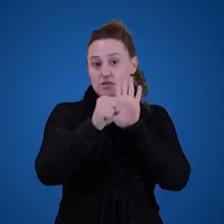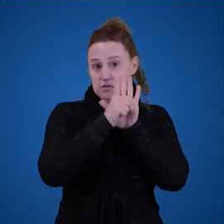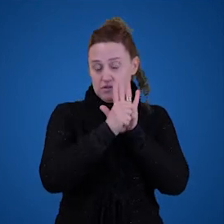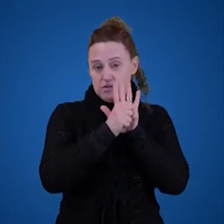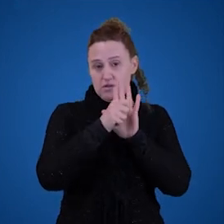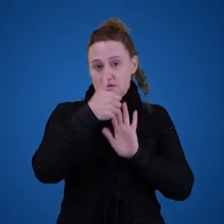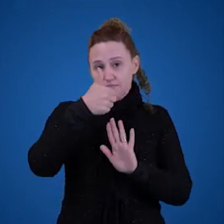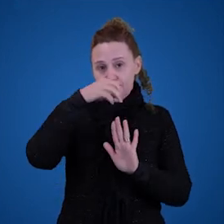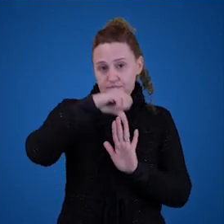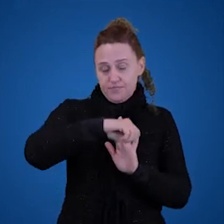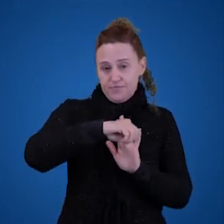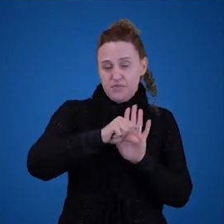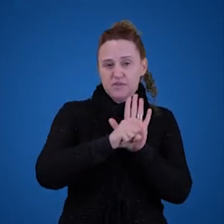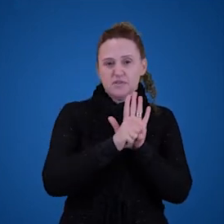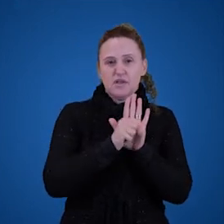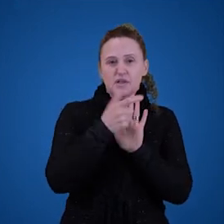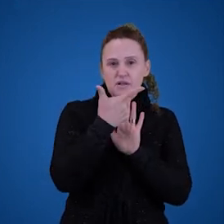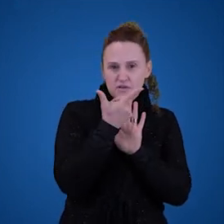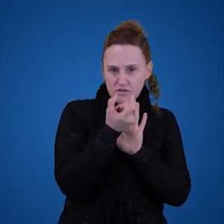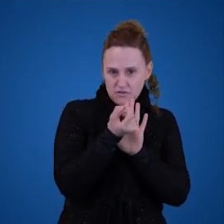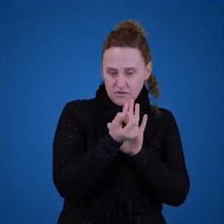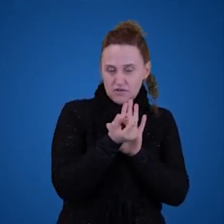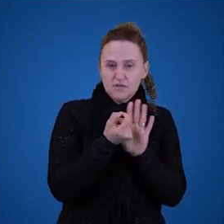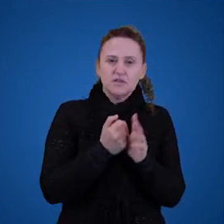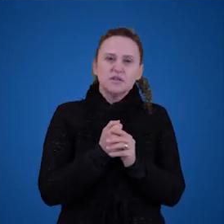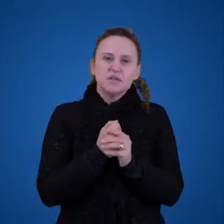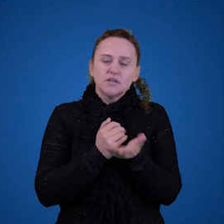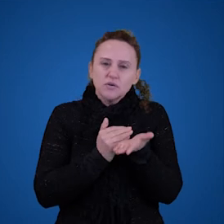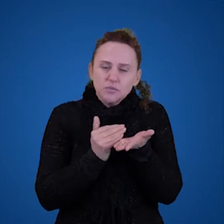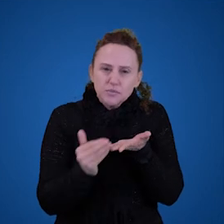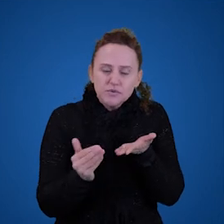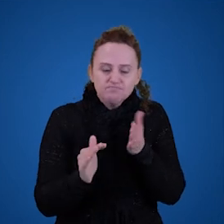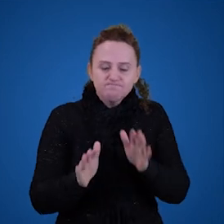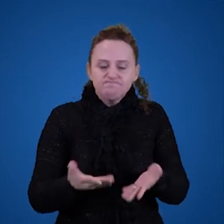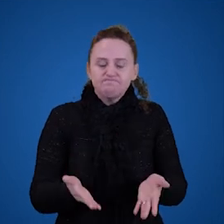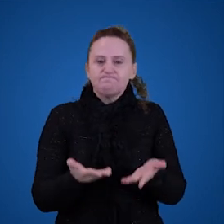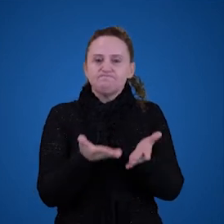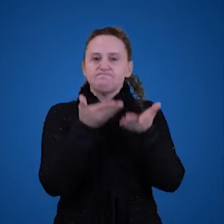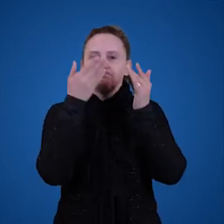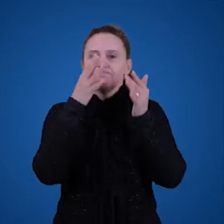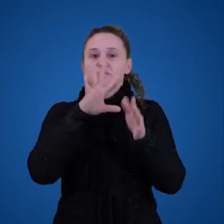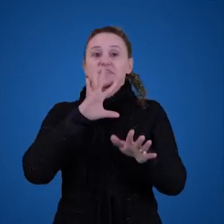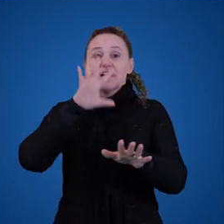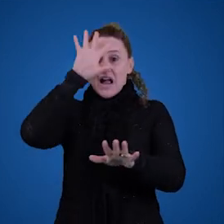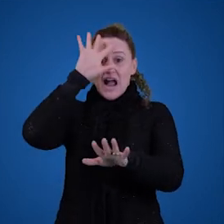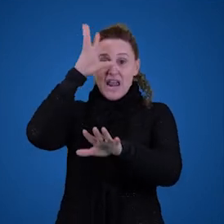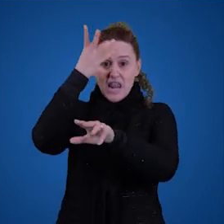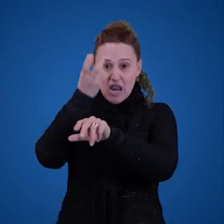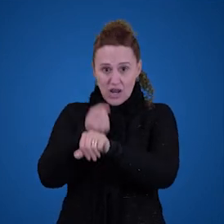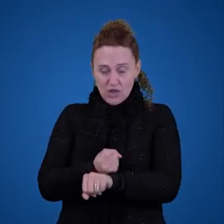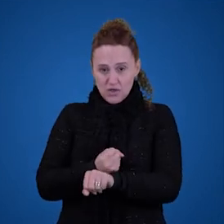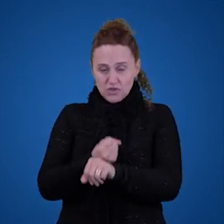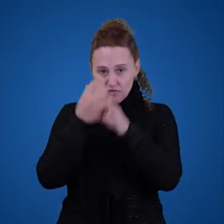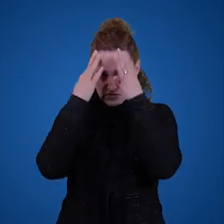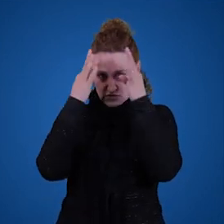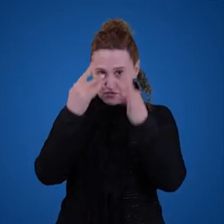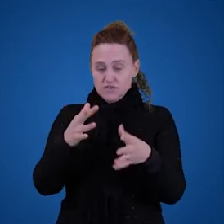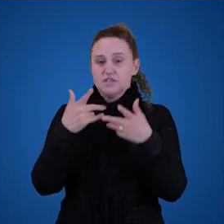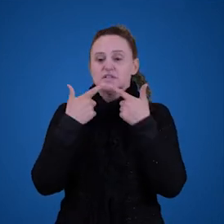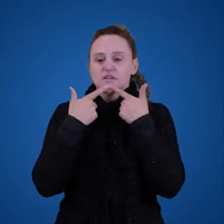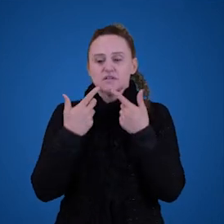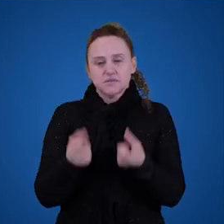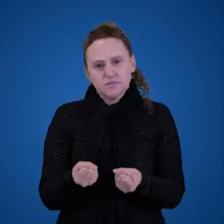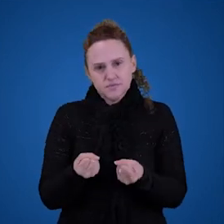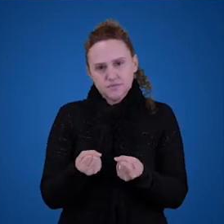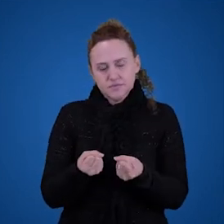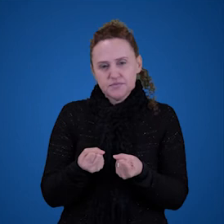XX que impulsionou os estudos da lógica da filosofia da matemática e da filosofia da linguagem até o ponto que nós temos hoje.